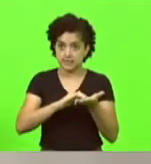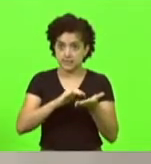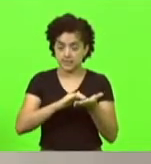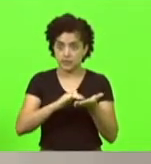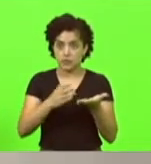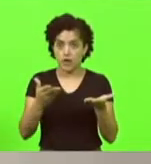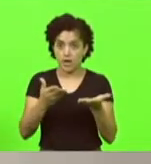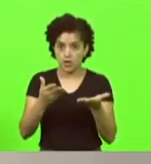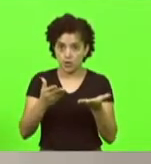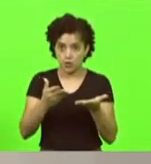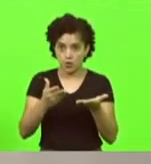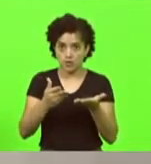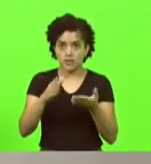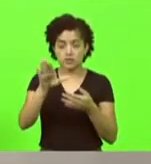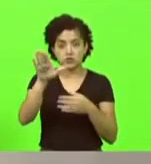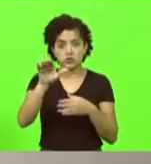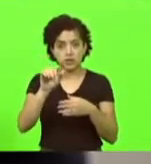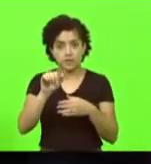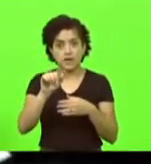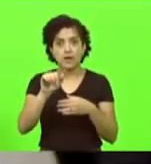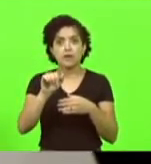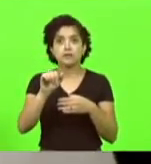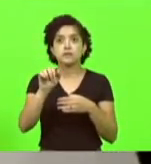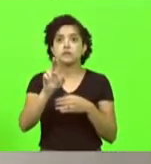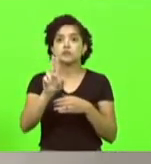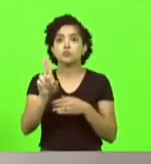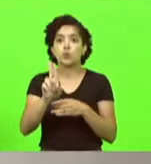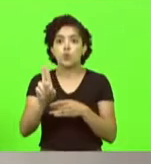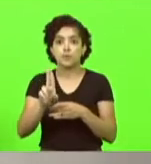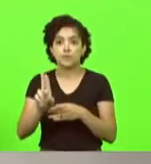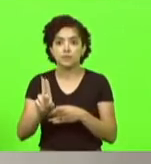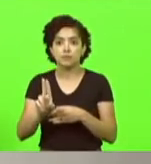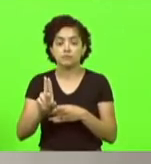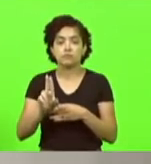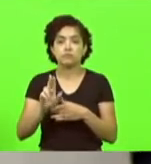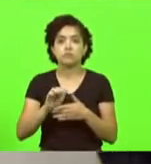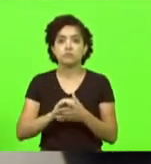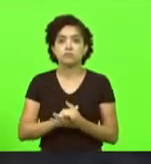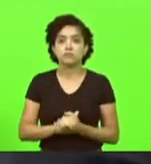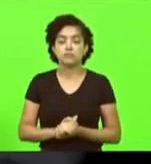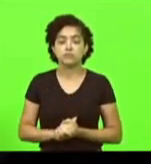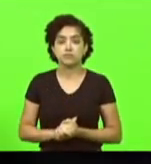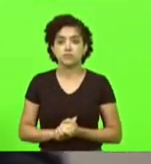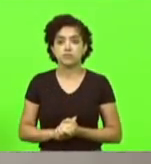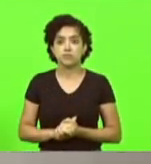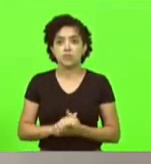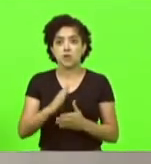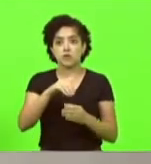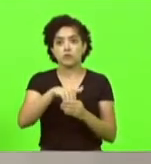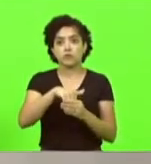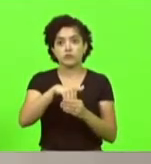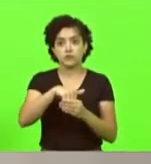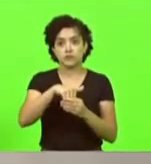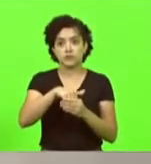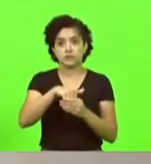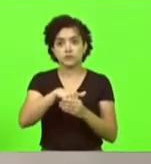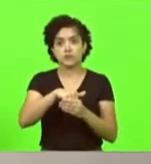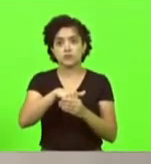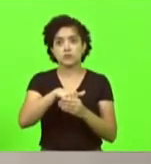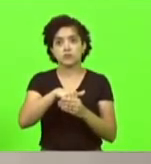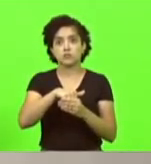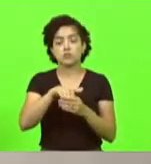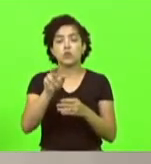faça a chamada pela ordem alfabética para a votação dos